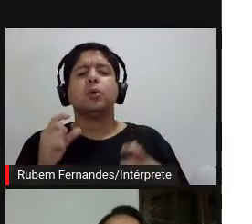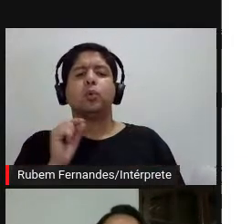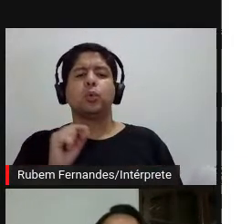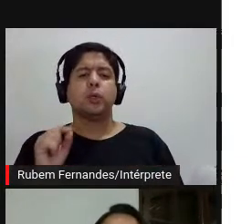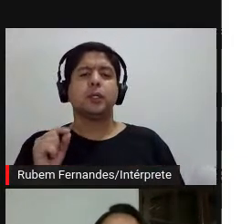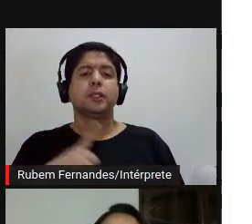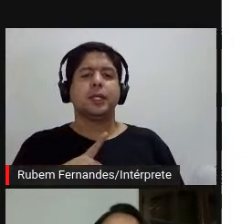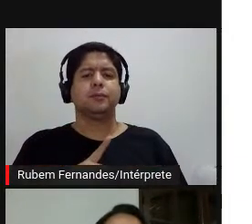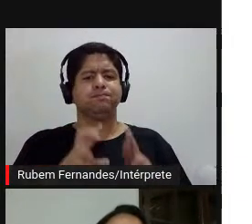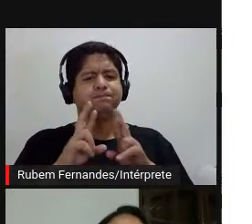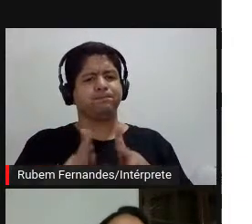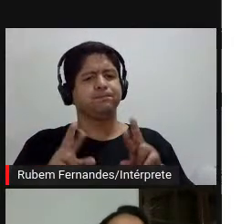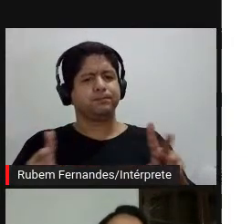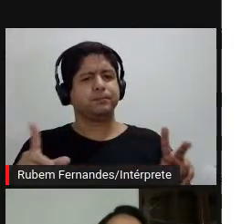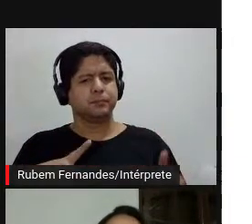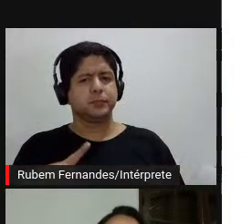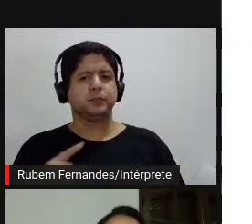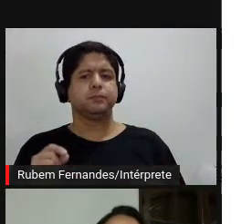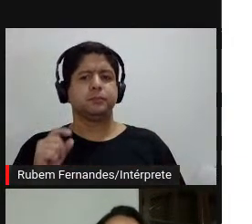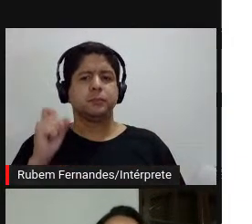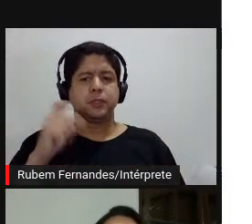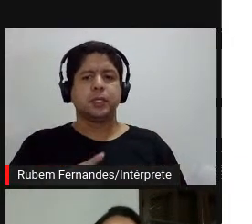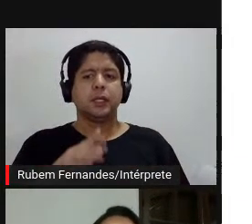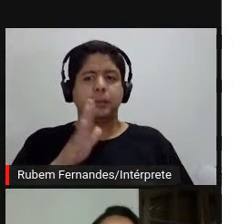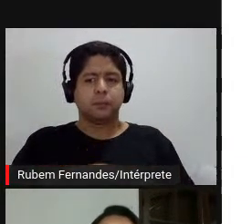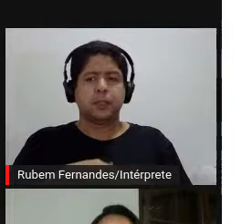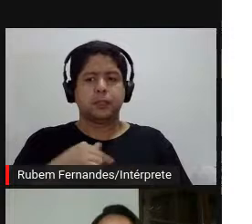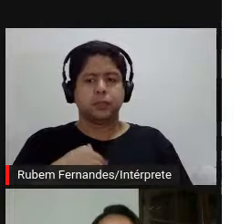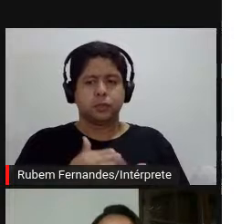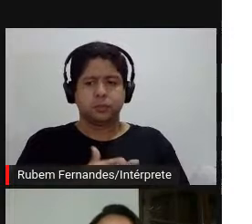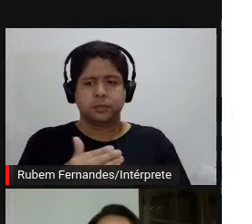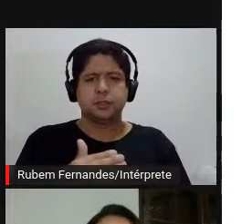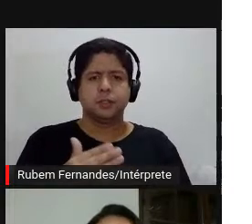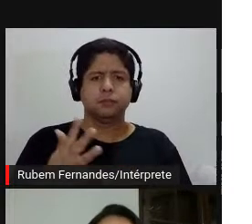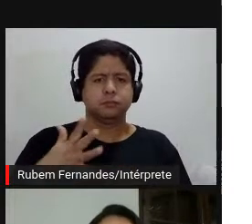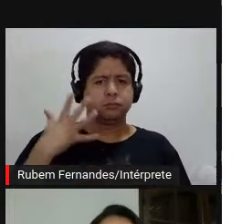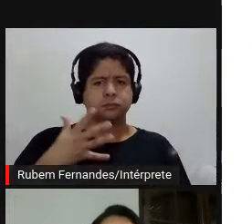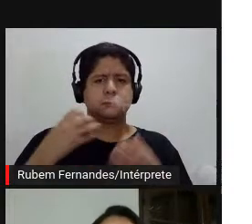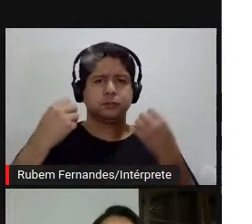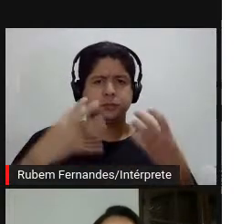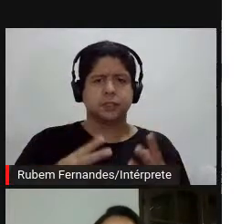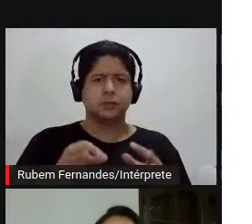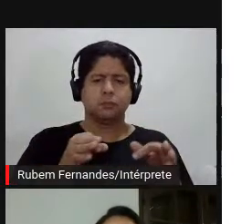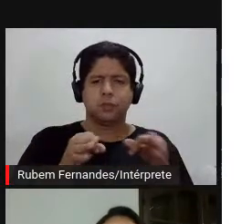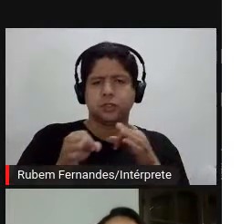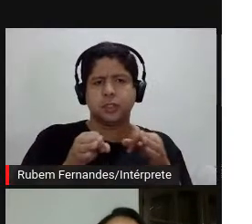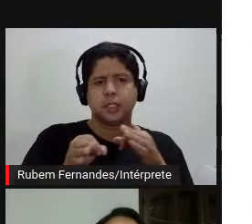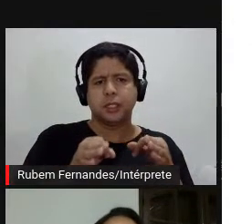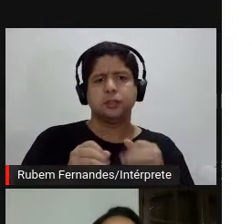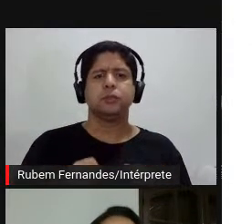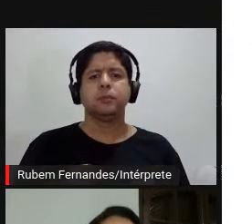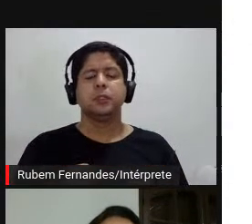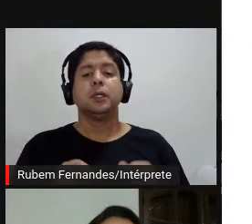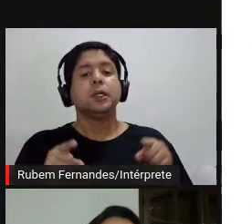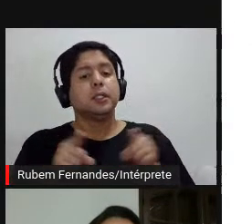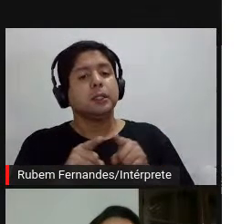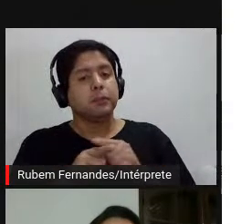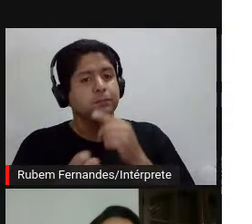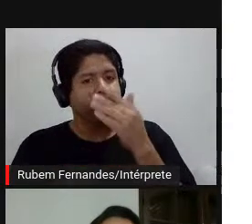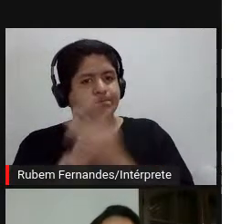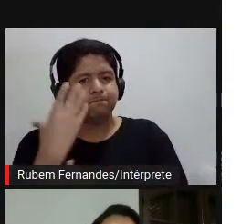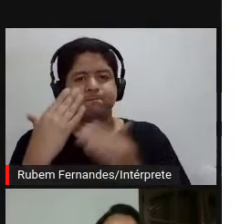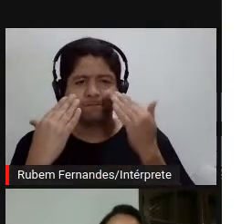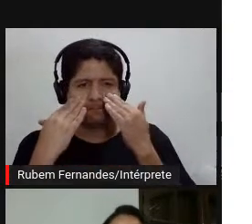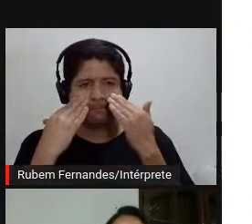uma diferença entre uma intenção inicial do curador para realizar um projeto curatorial e a realização da exposição,